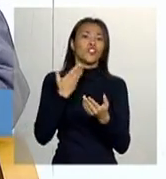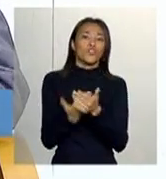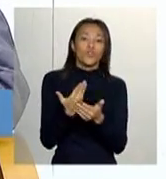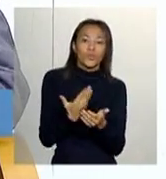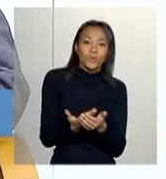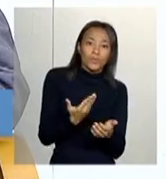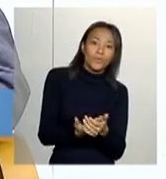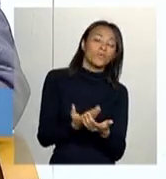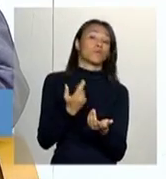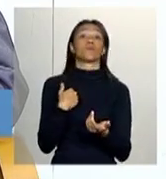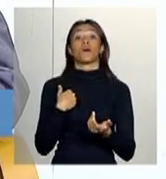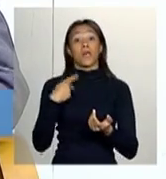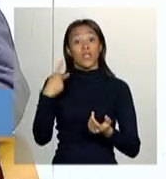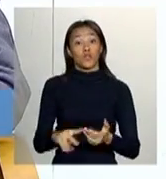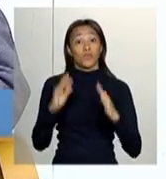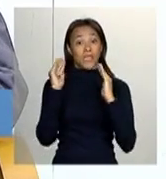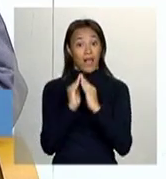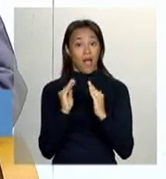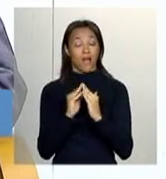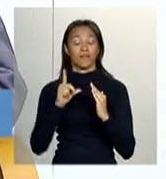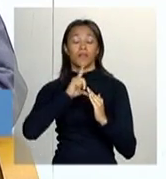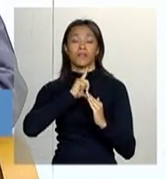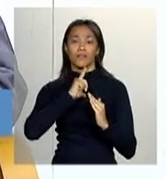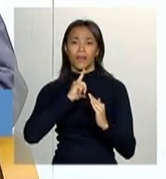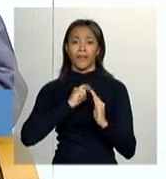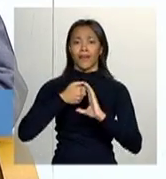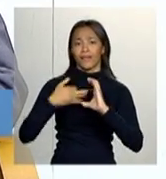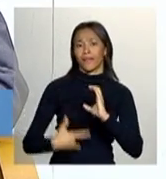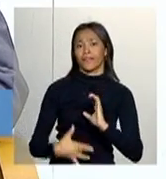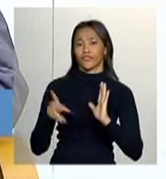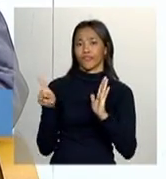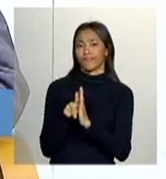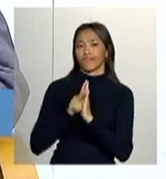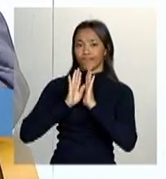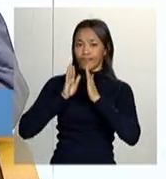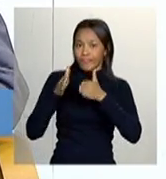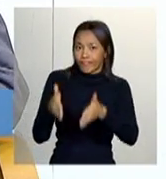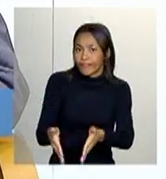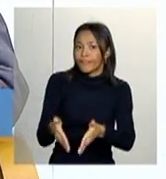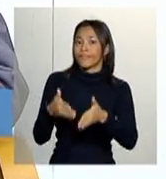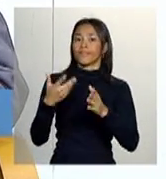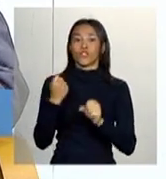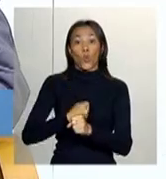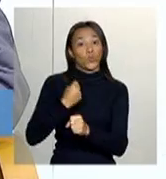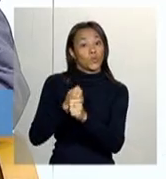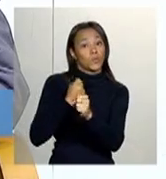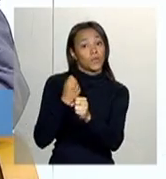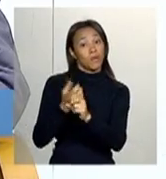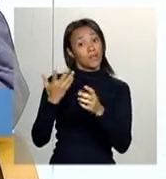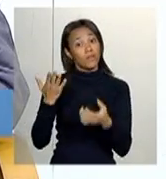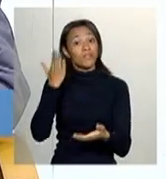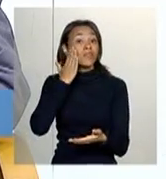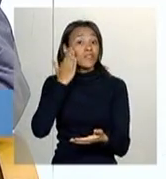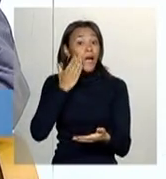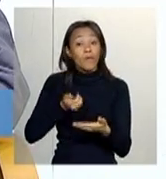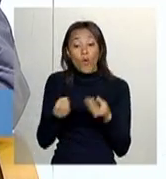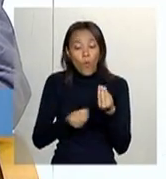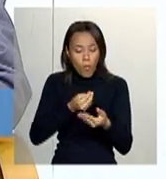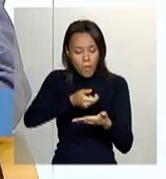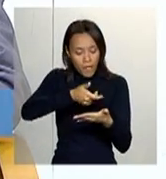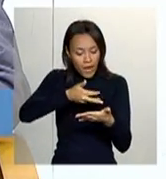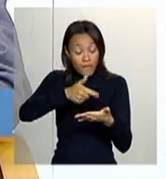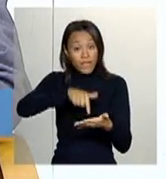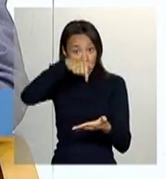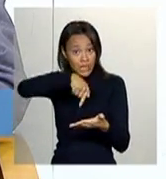seus domicílios têm aquelas características de infraestrutura, e, com isso, então, você começa a olhar e falar,